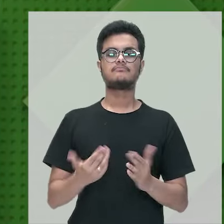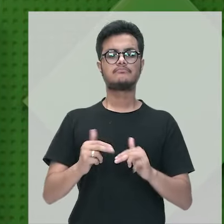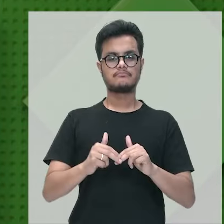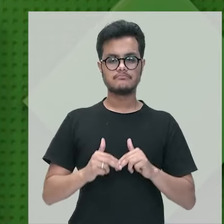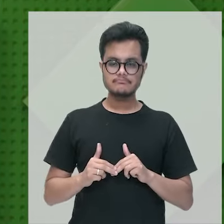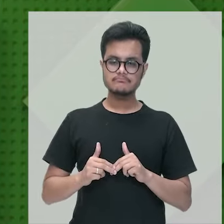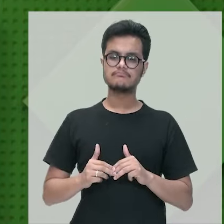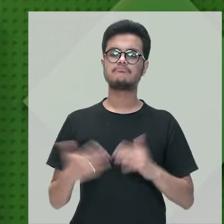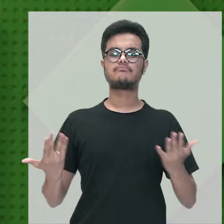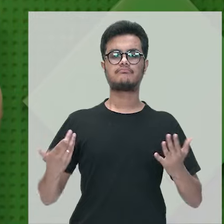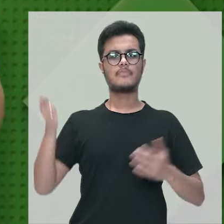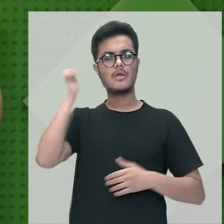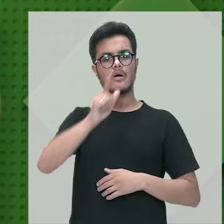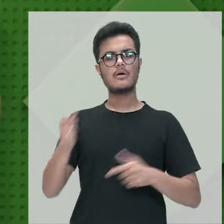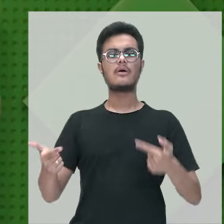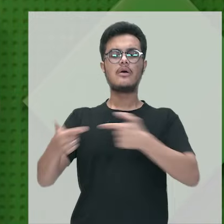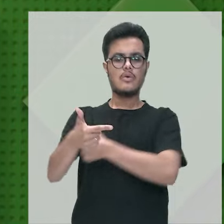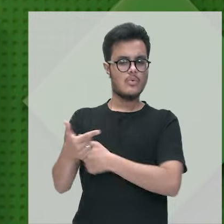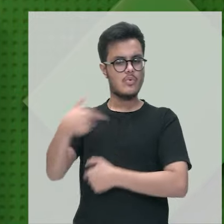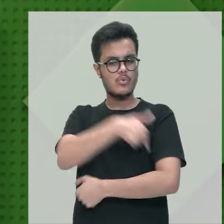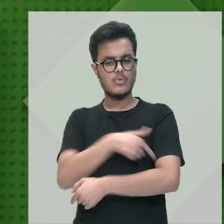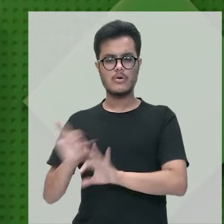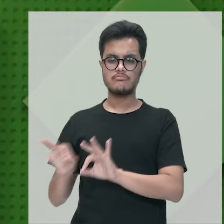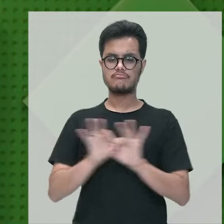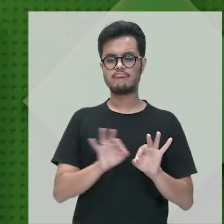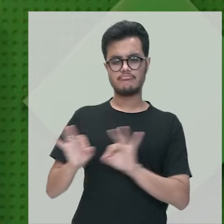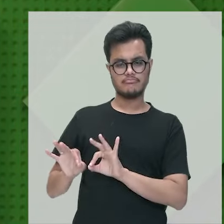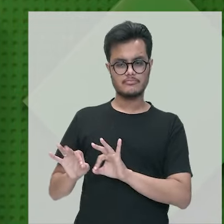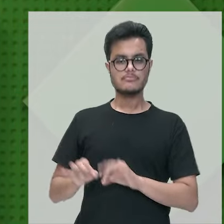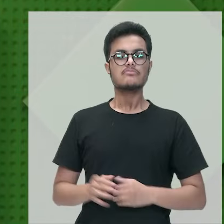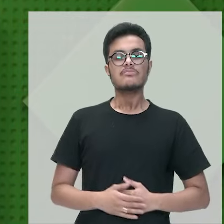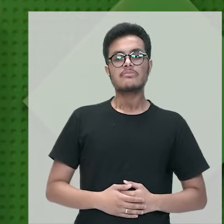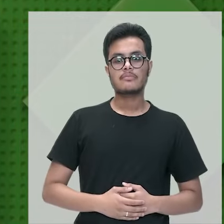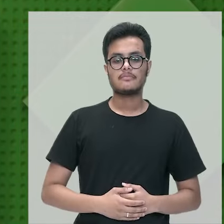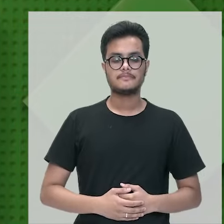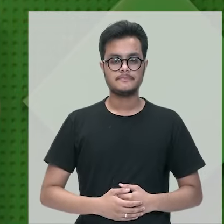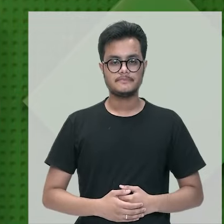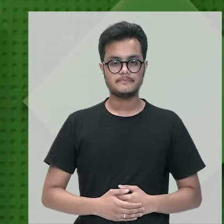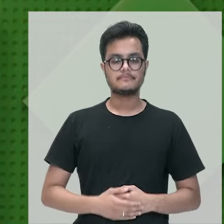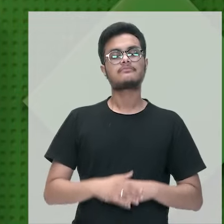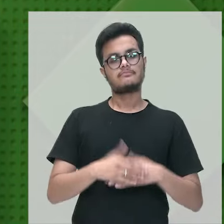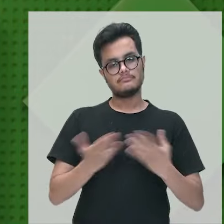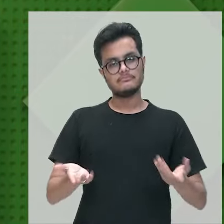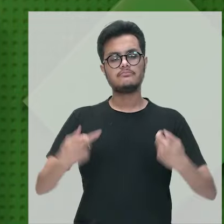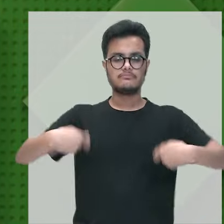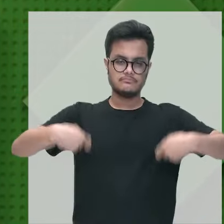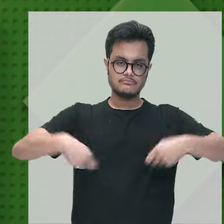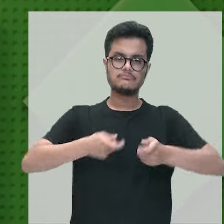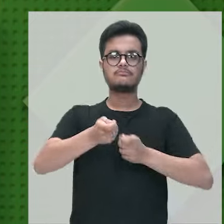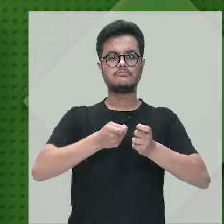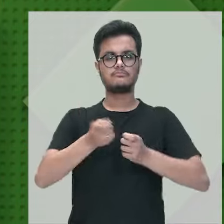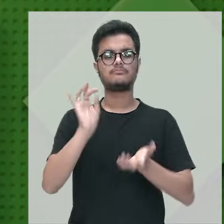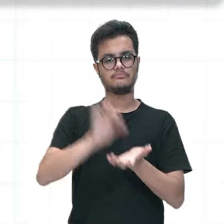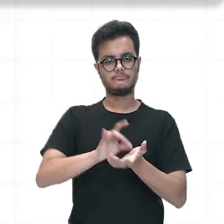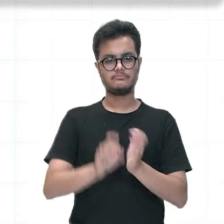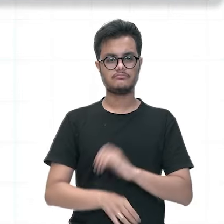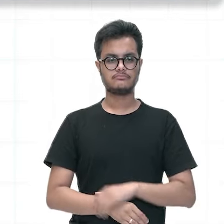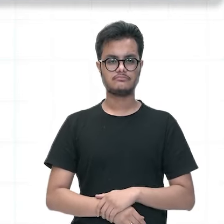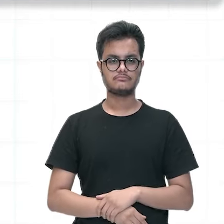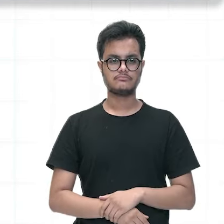para que então possa haver a transfusão para o paciente que está recebendo. Mas precisa ter todo esse controle, certo?